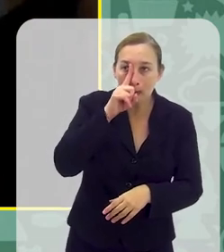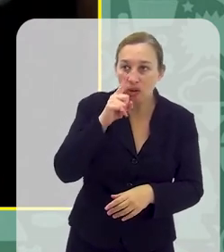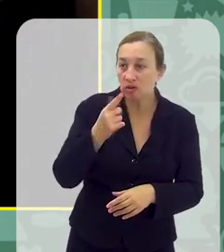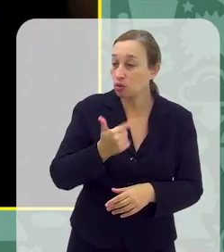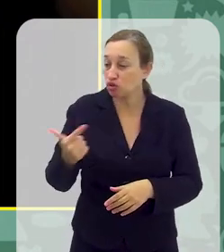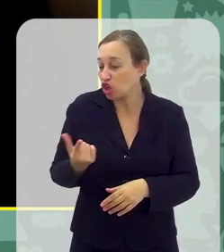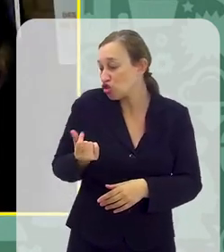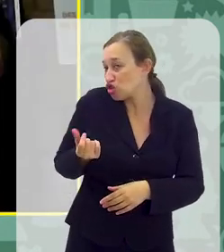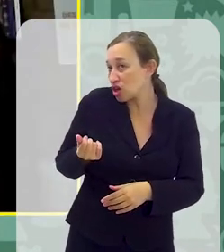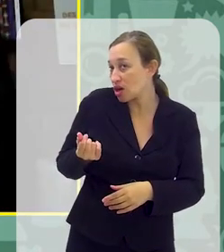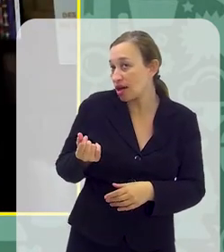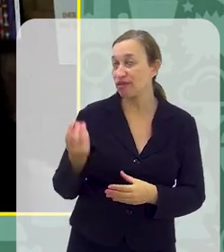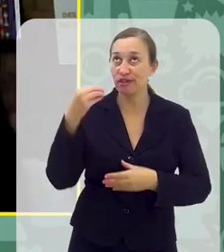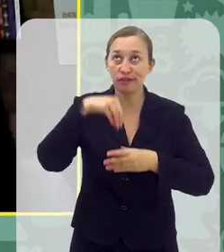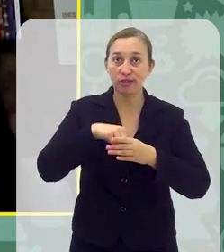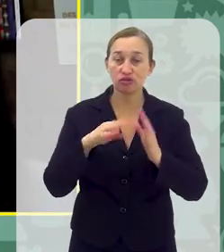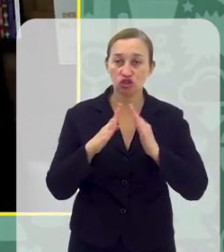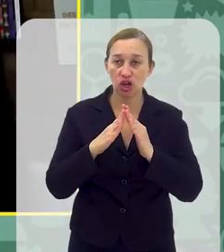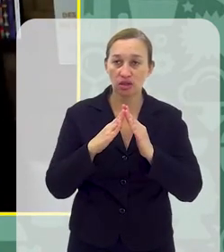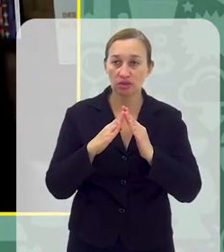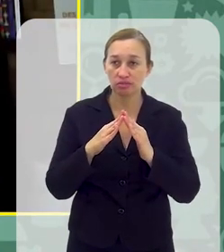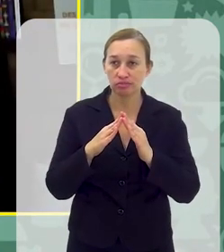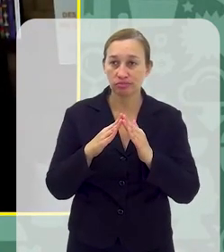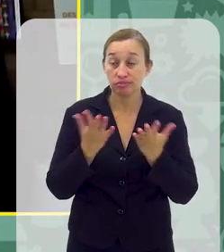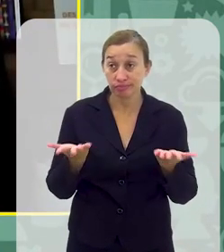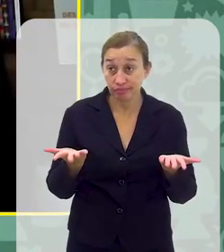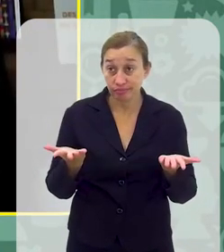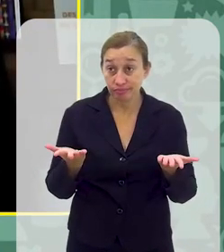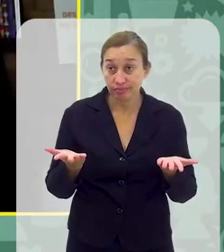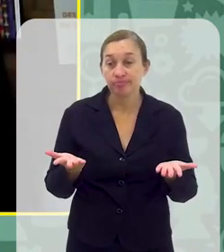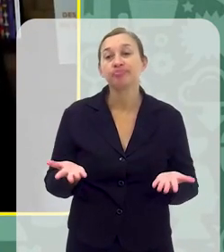Ou não tem, às vezes, condição financeira Aí eles ficam dentro de casa